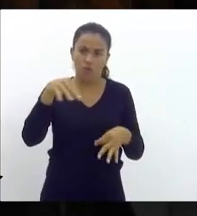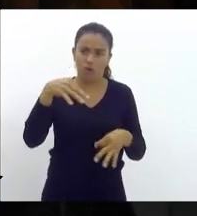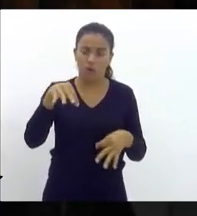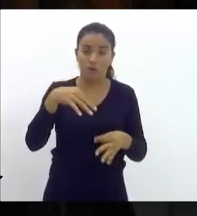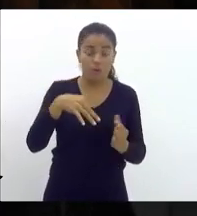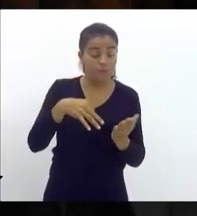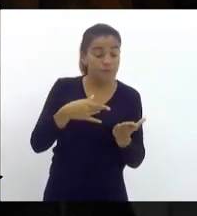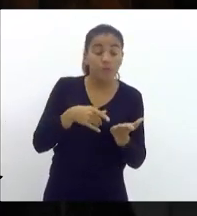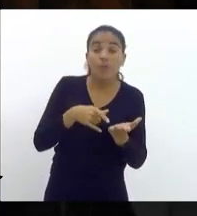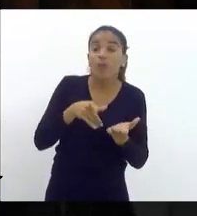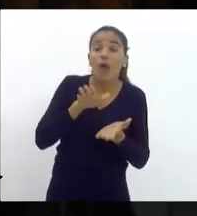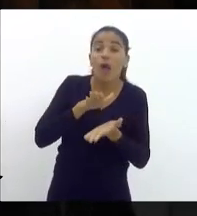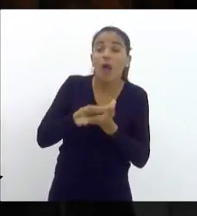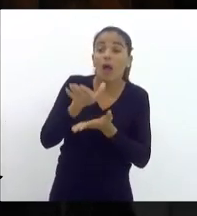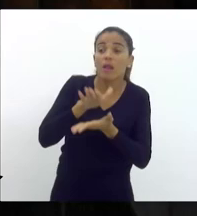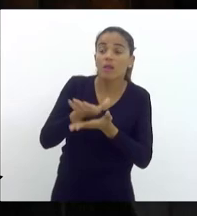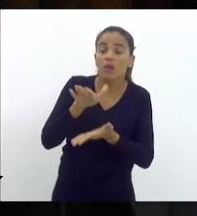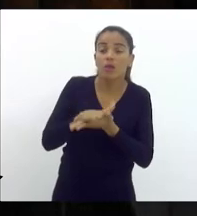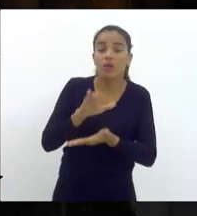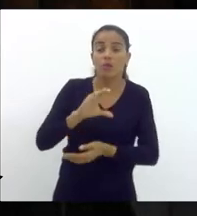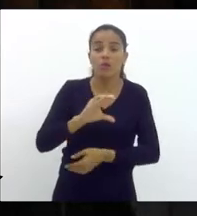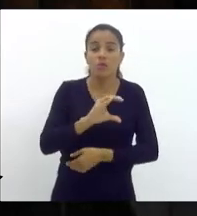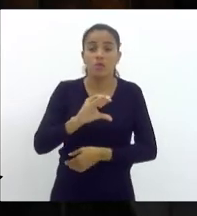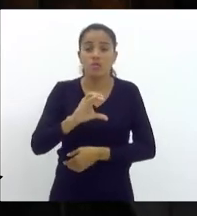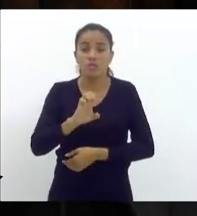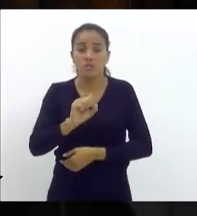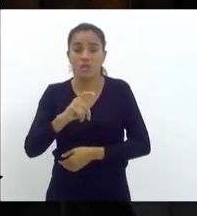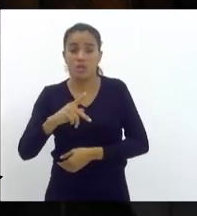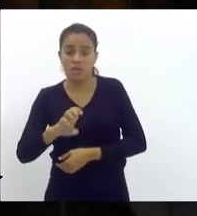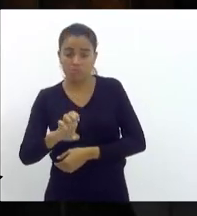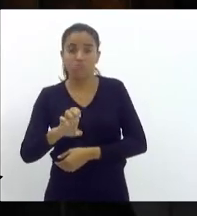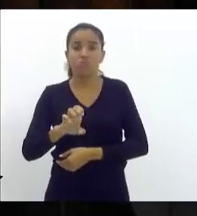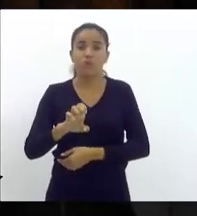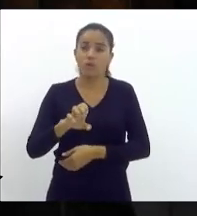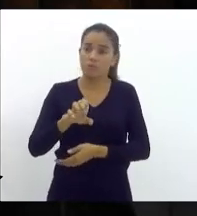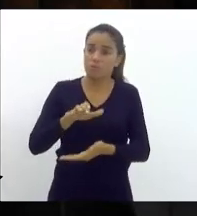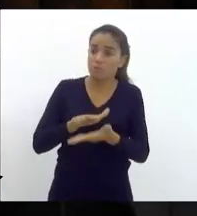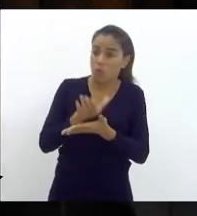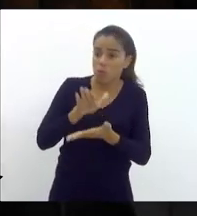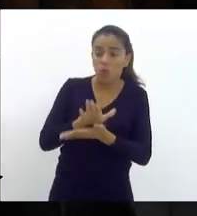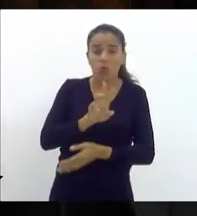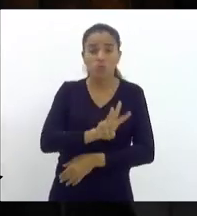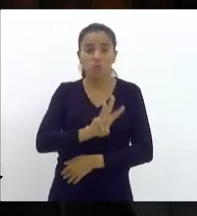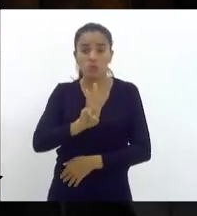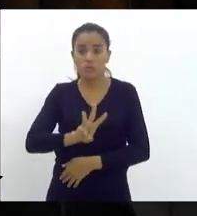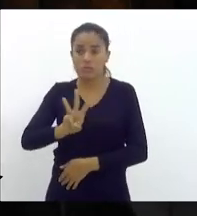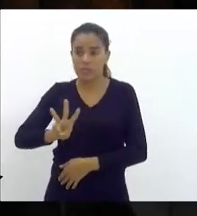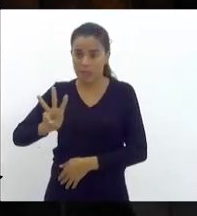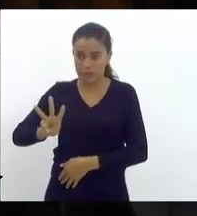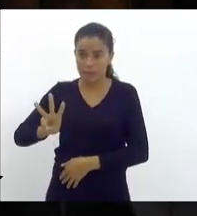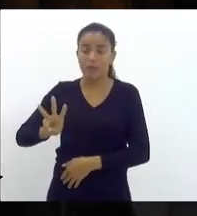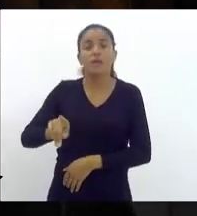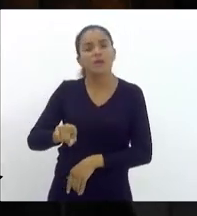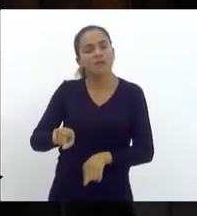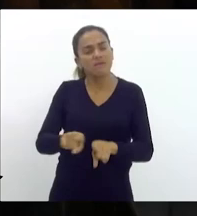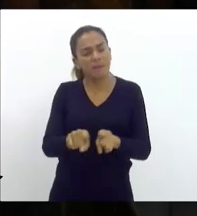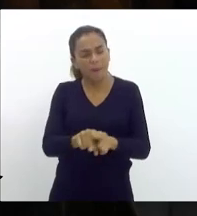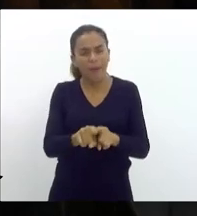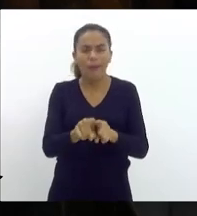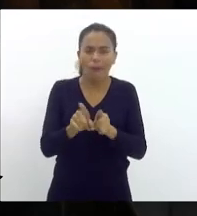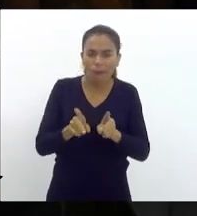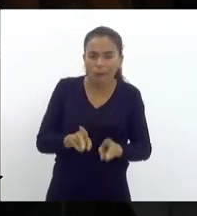a nota que o CEP fez publicar no seu site. E queria dar